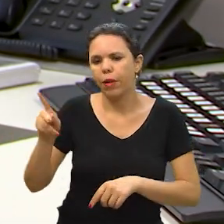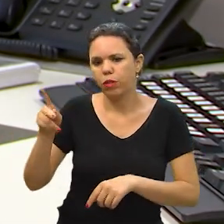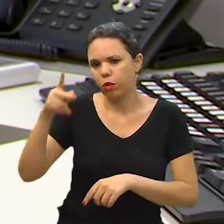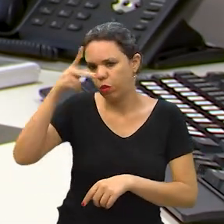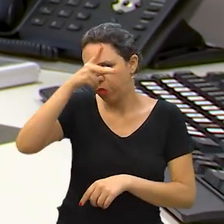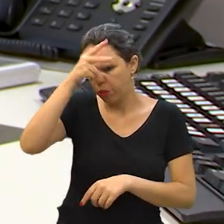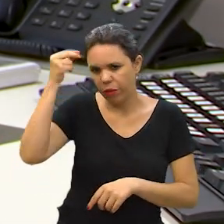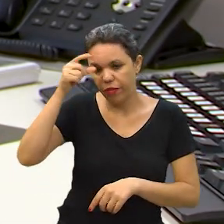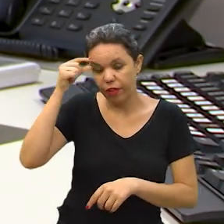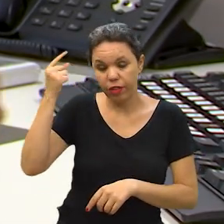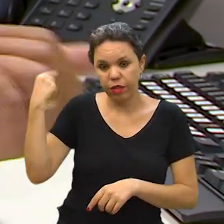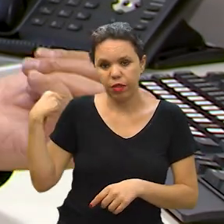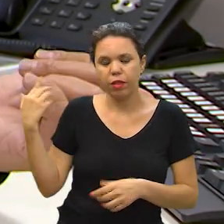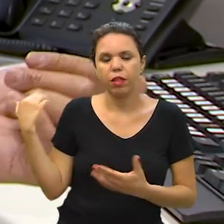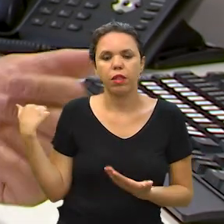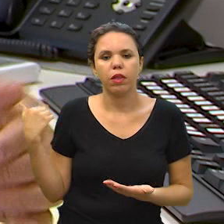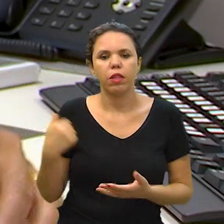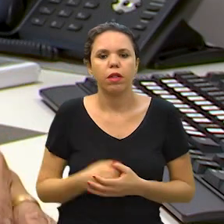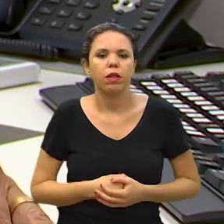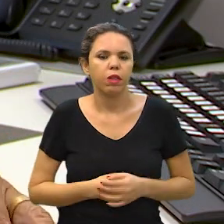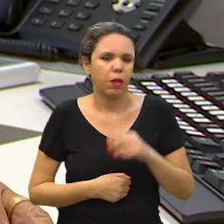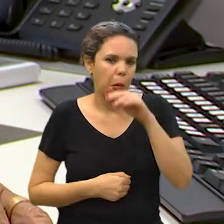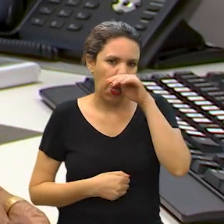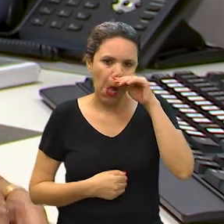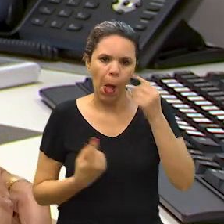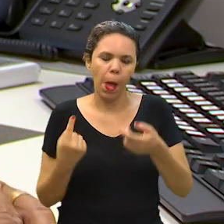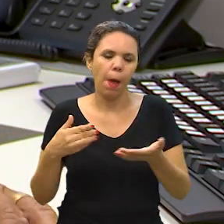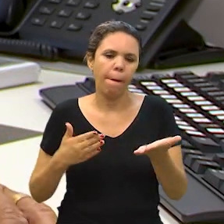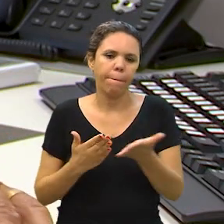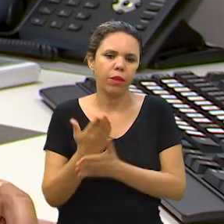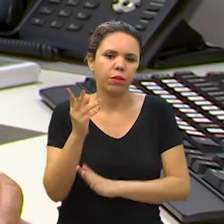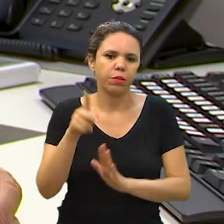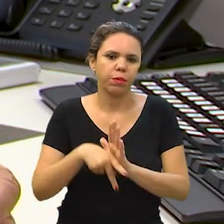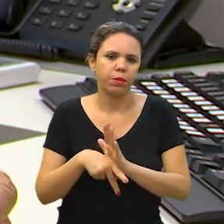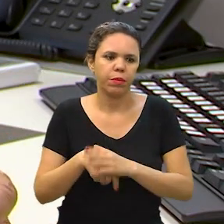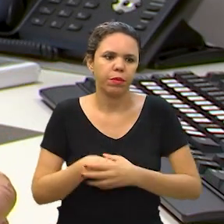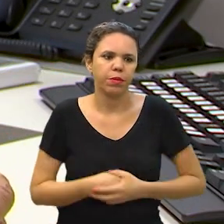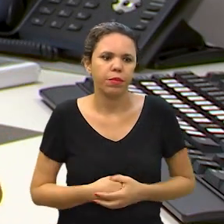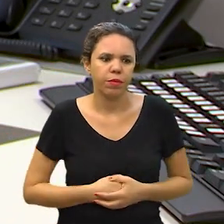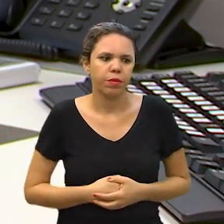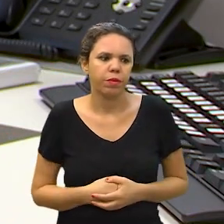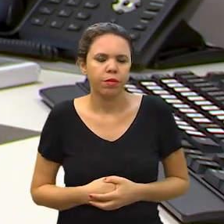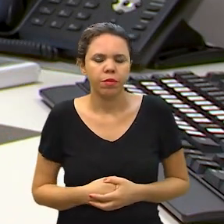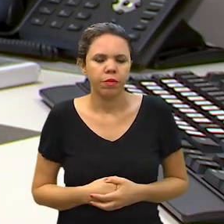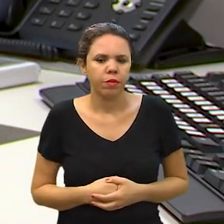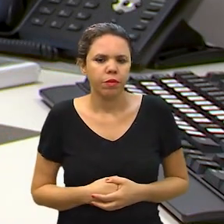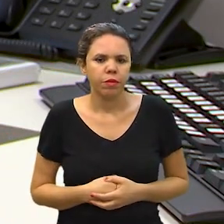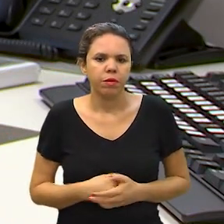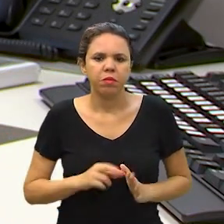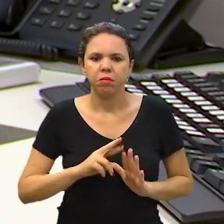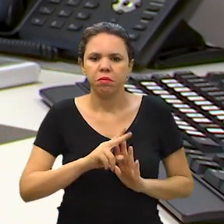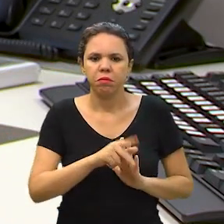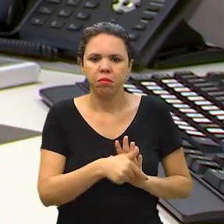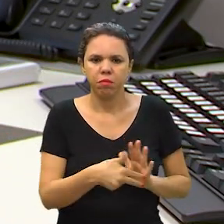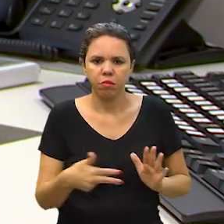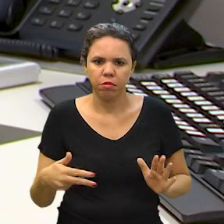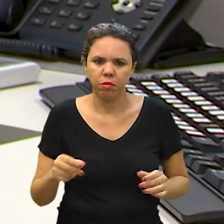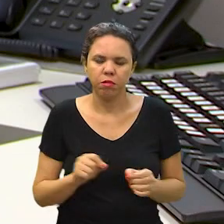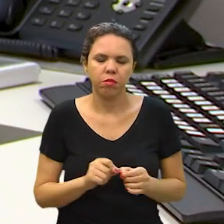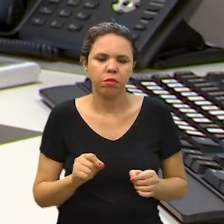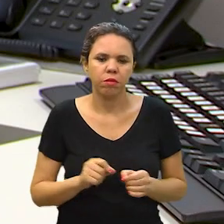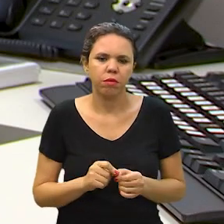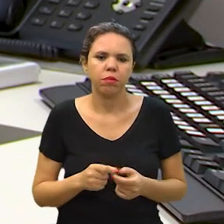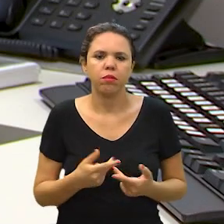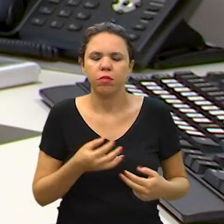onde o prefeito John Antonizete, o então prefeito John Antonizete, ele sancionou esse projeto em meio a uma série